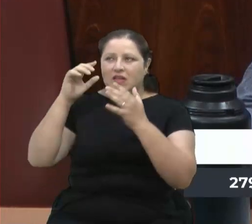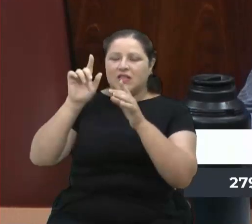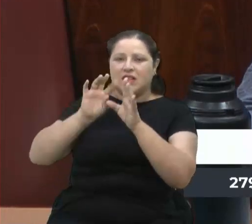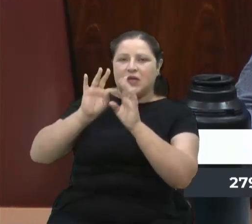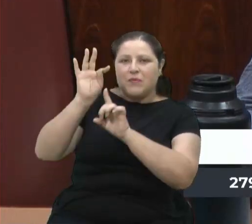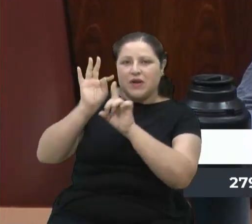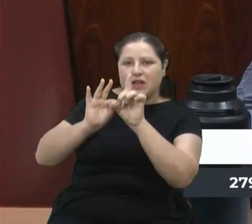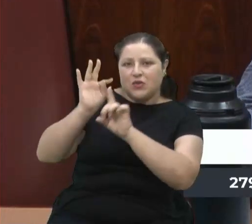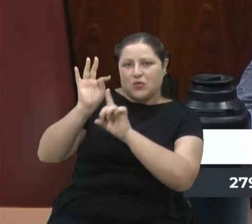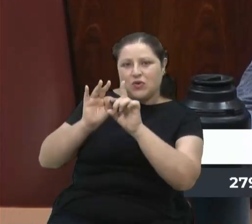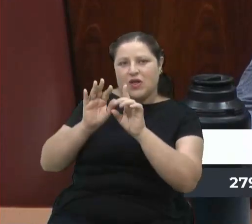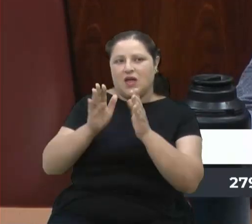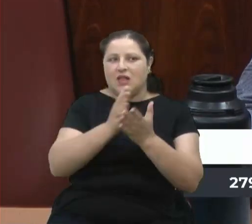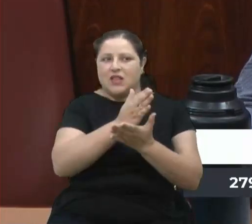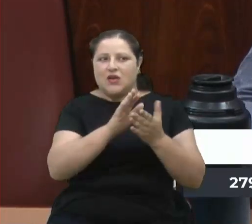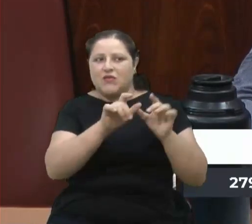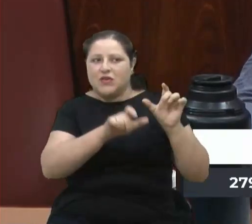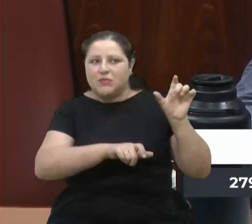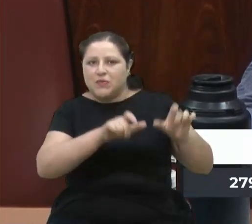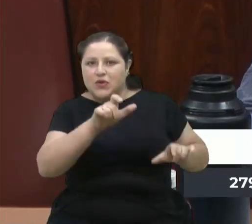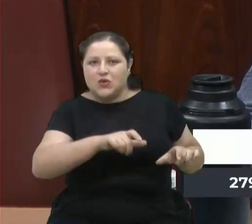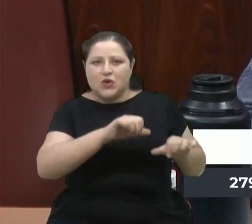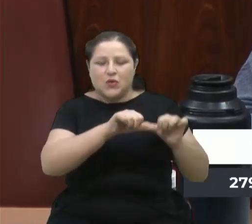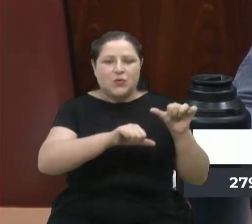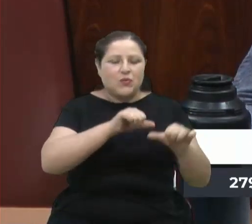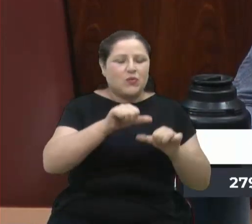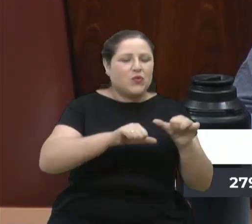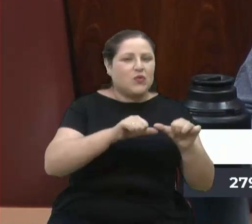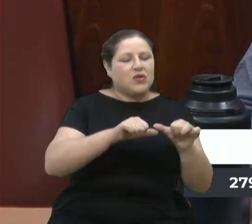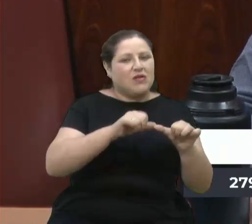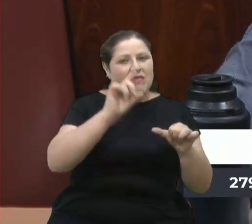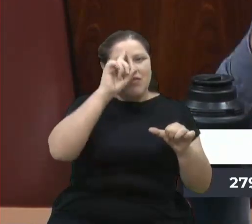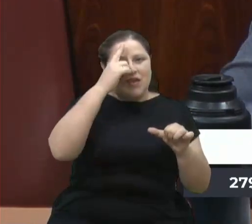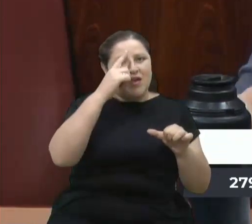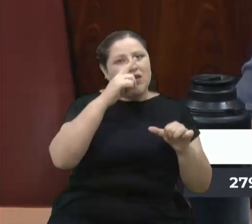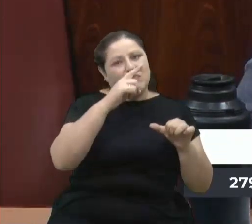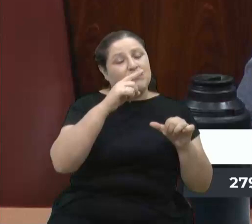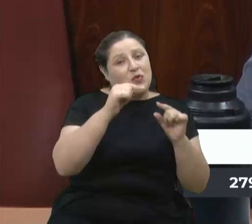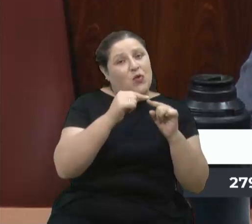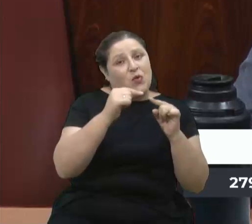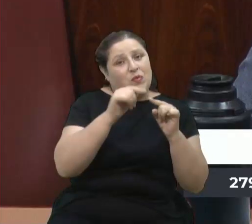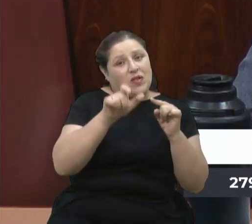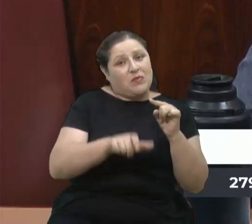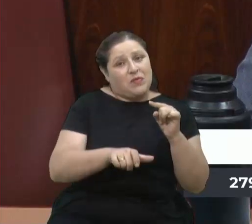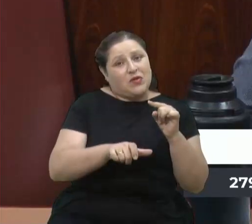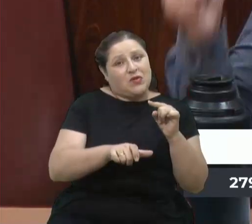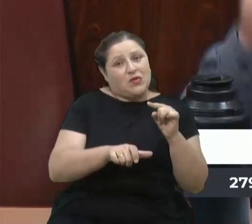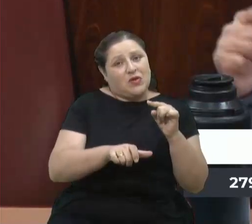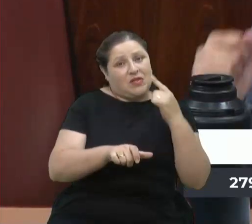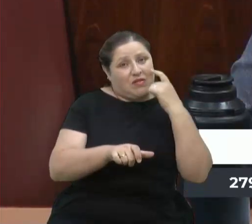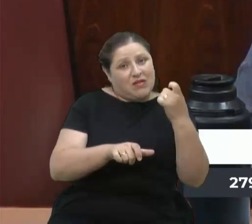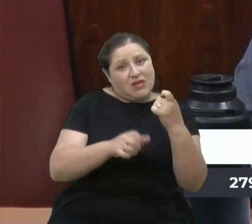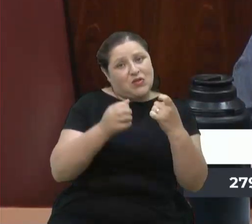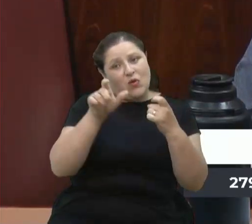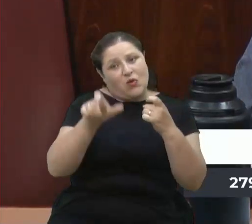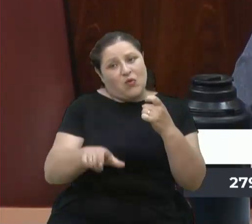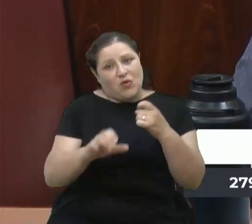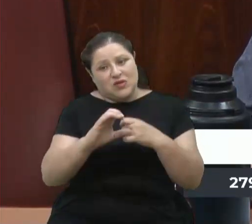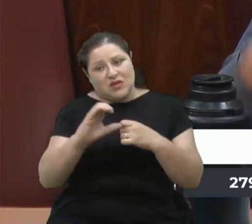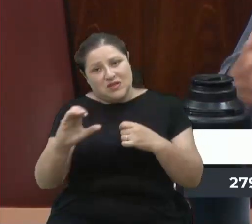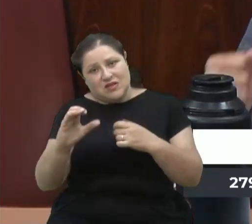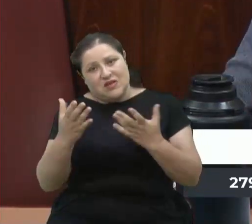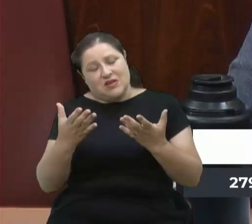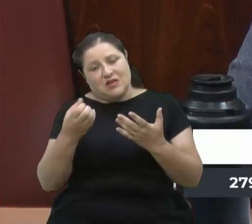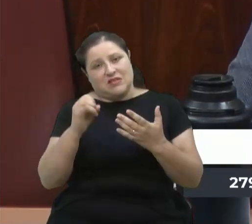de acordo com os interesses, com o CC ou com qualquer coisa que faz parte da vida. Se tem contradição,